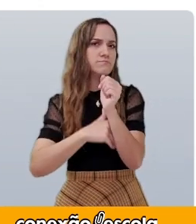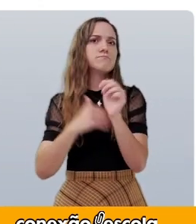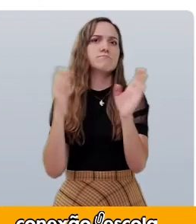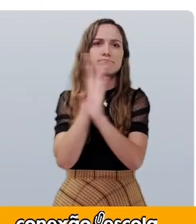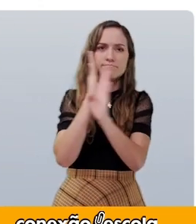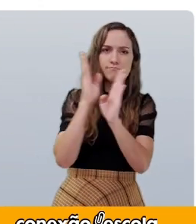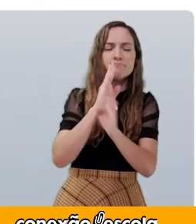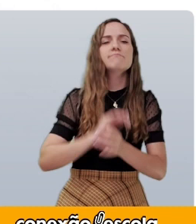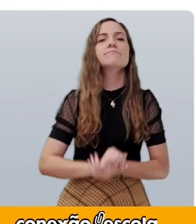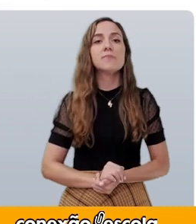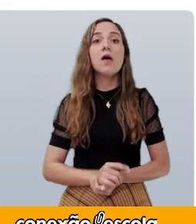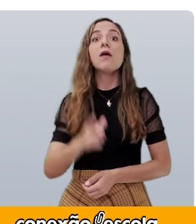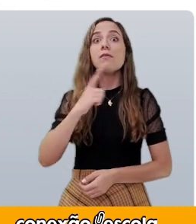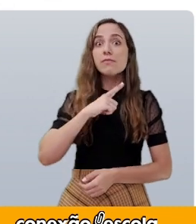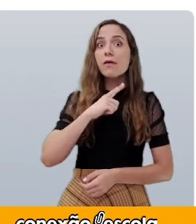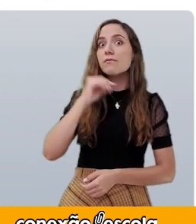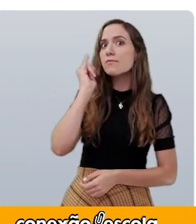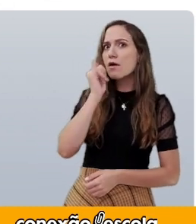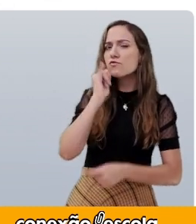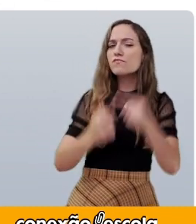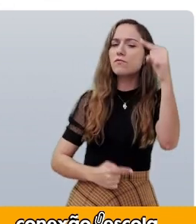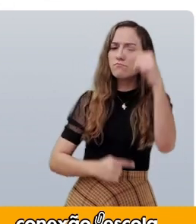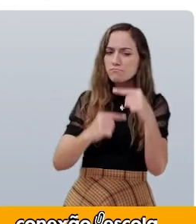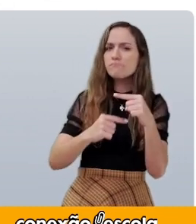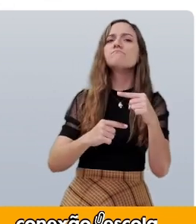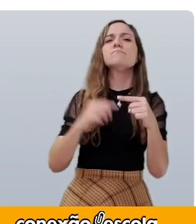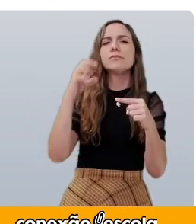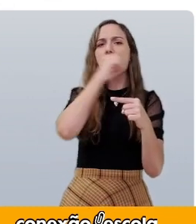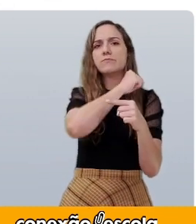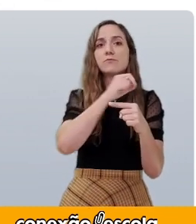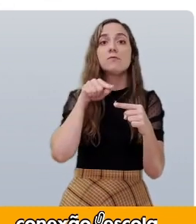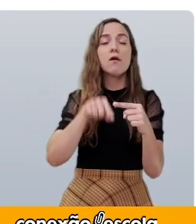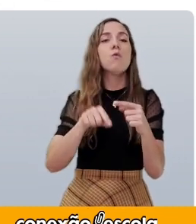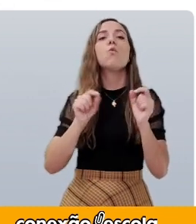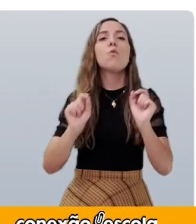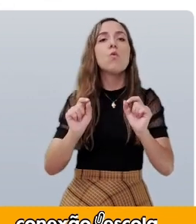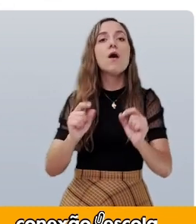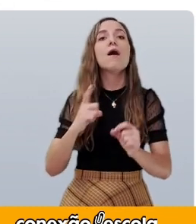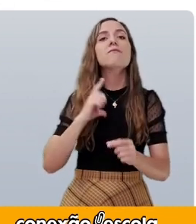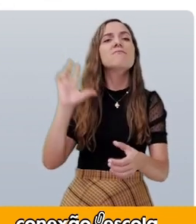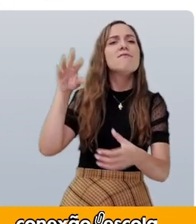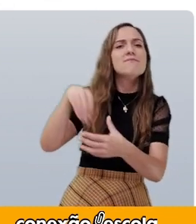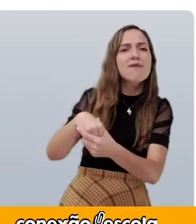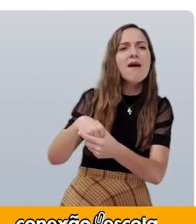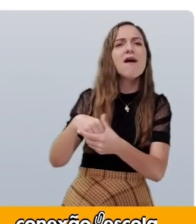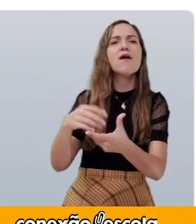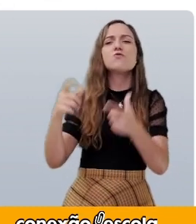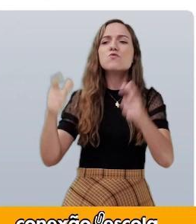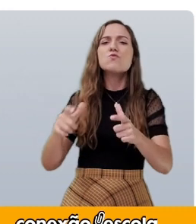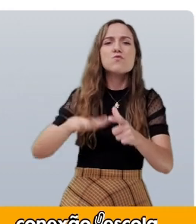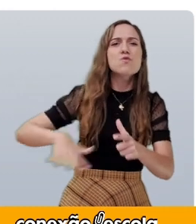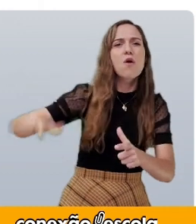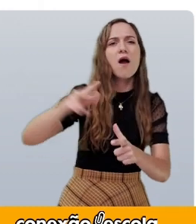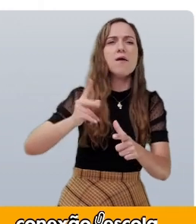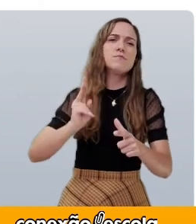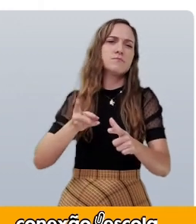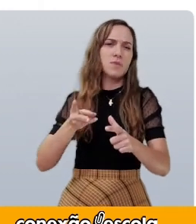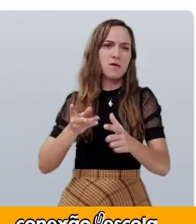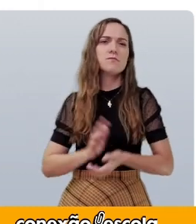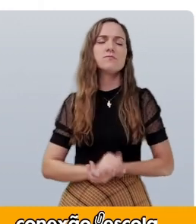São narrativas curtas, que geralmente acontecem dentro de um único local,